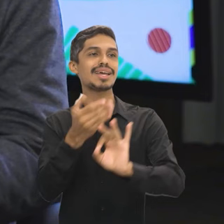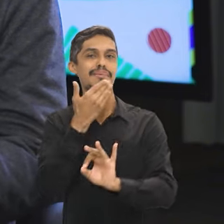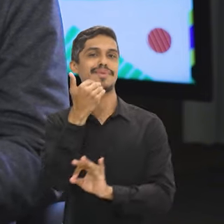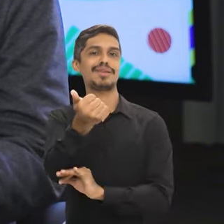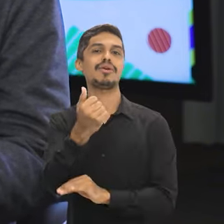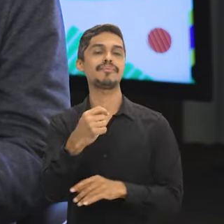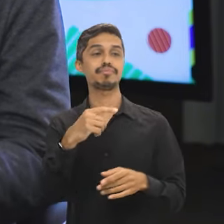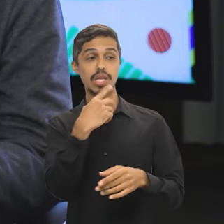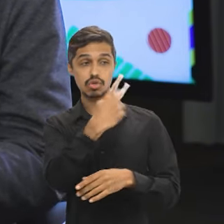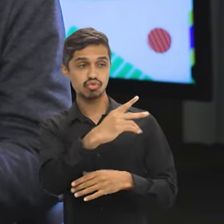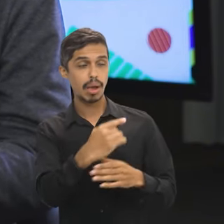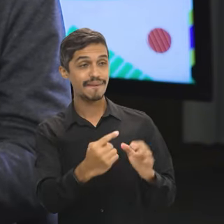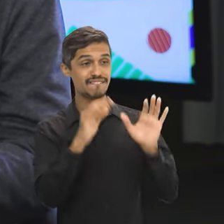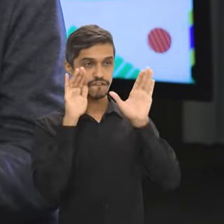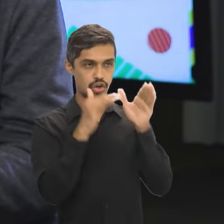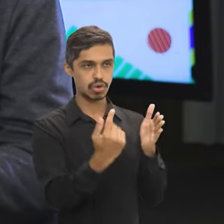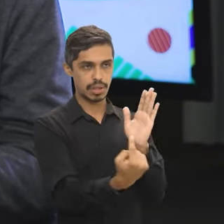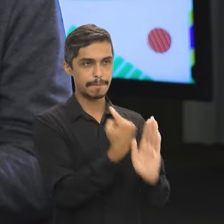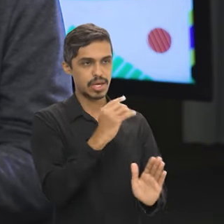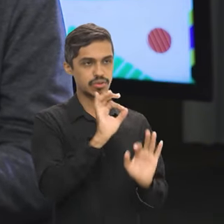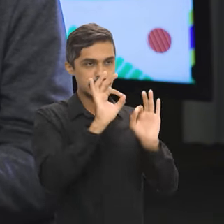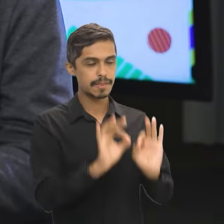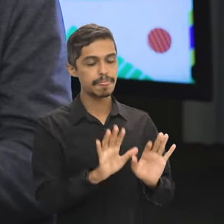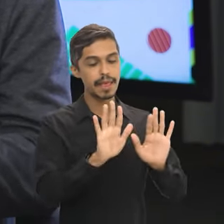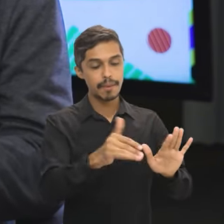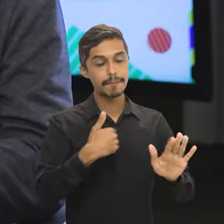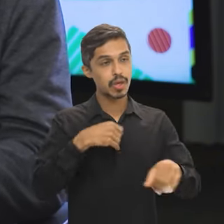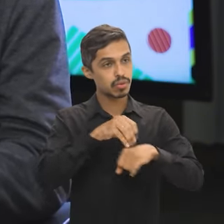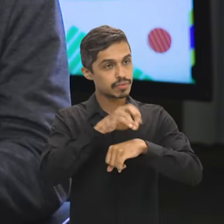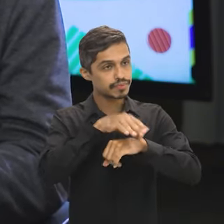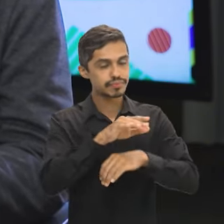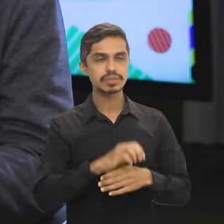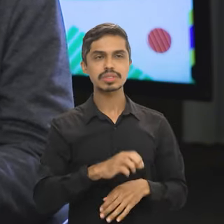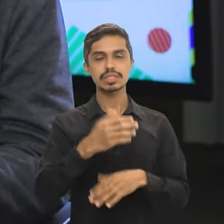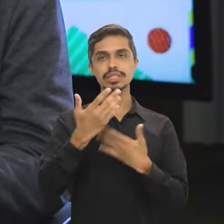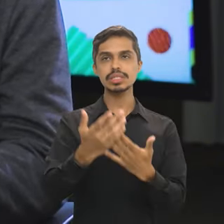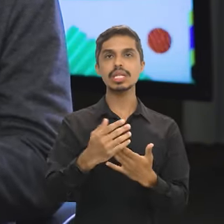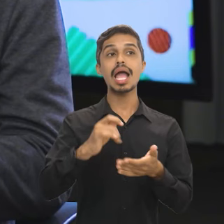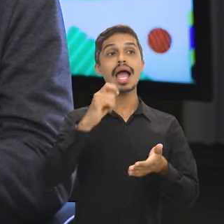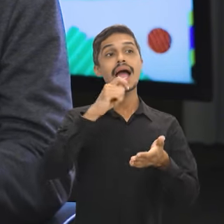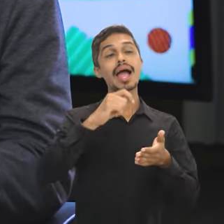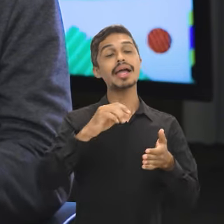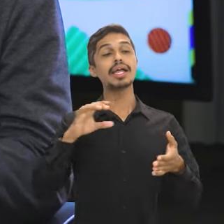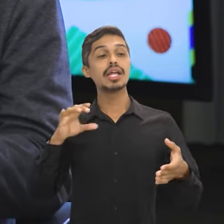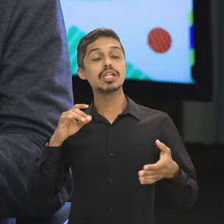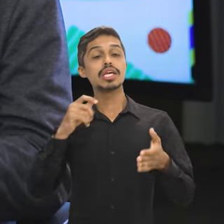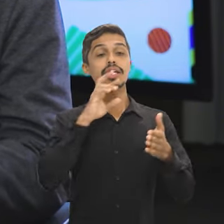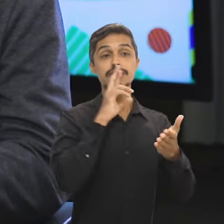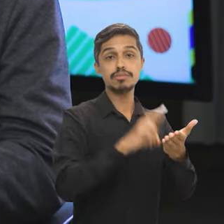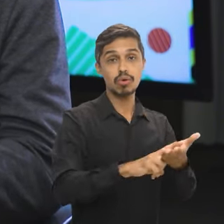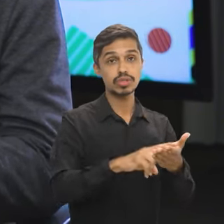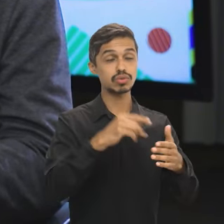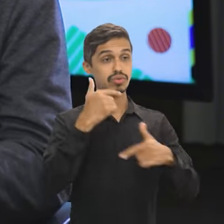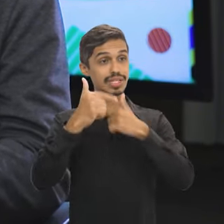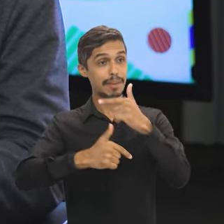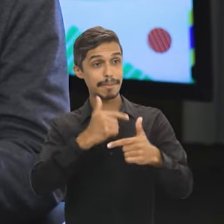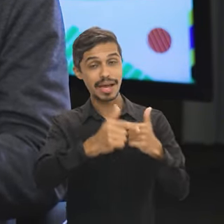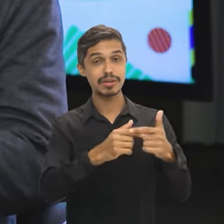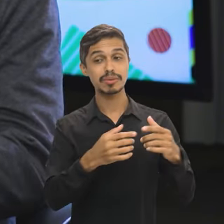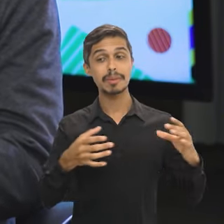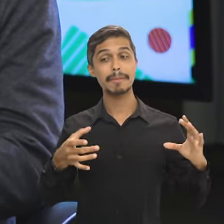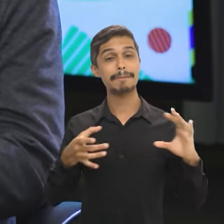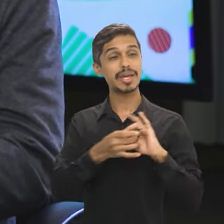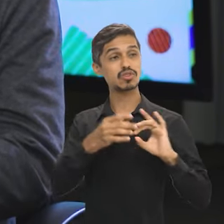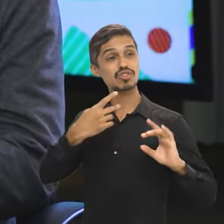No caso específico dessa pergunta, o meu conselho é anote aquele trabalho que mais se